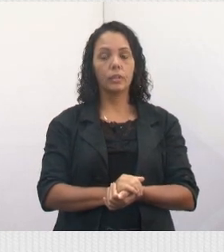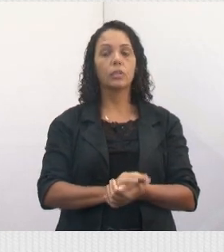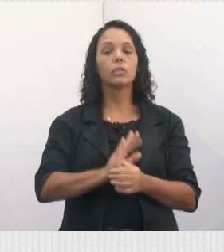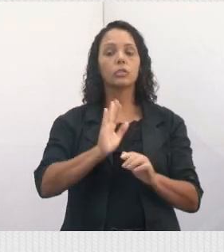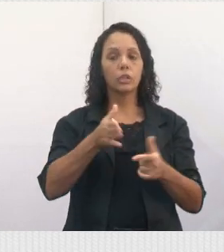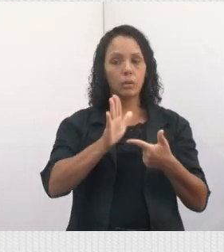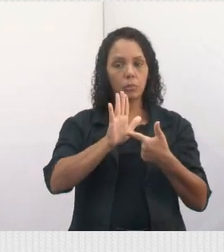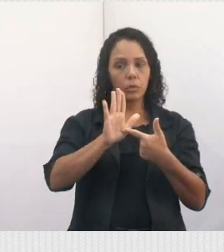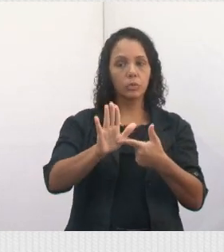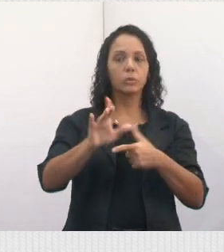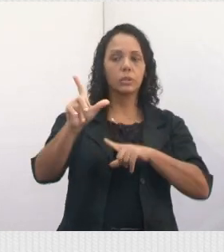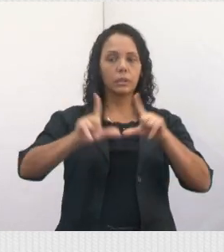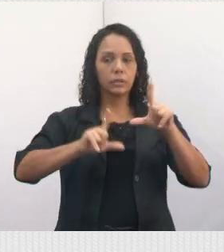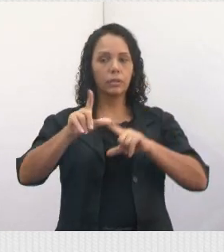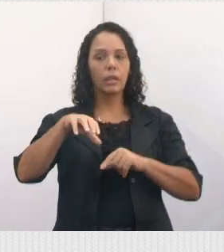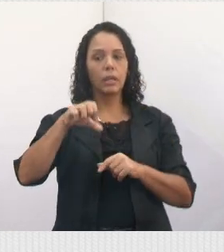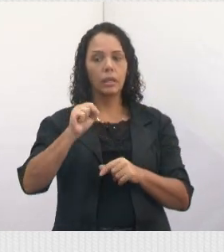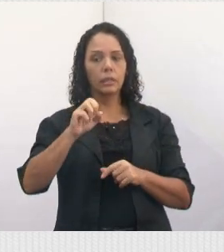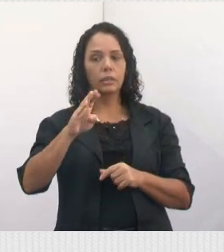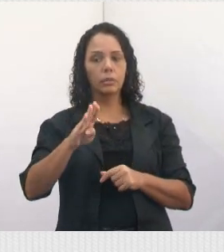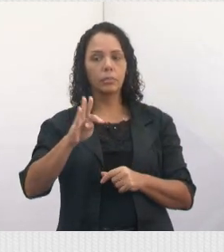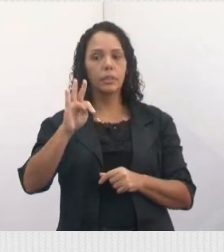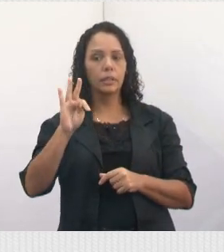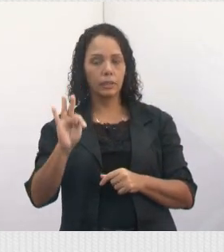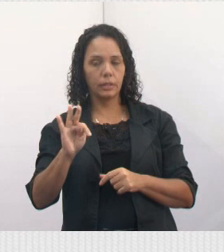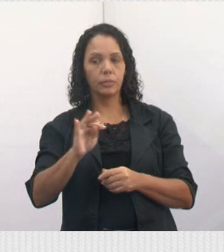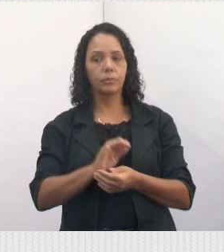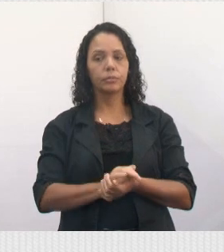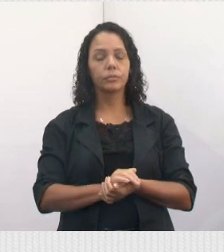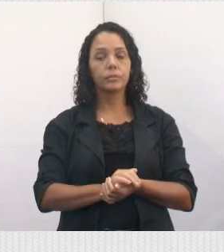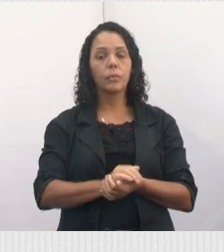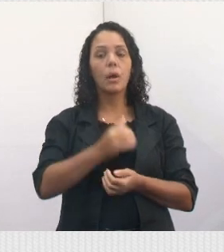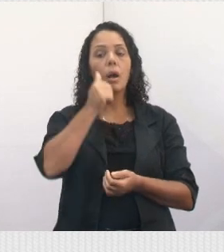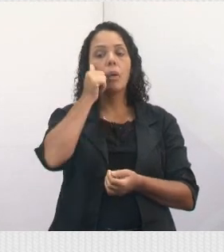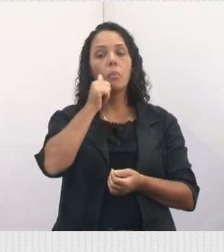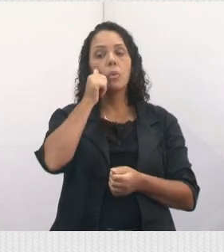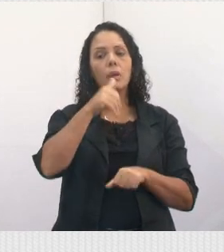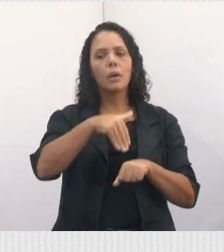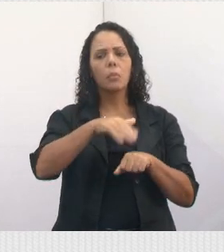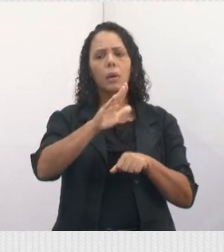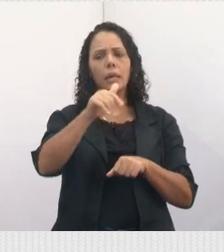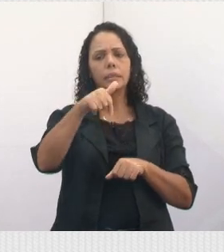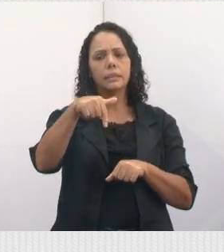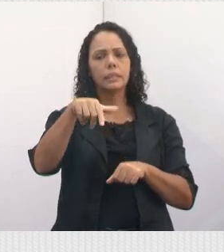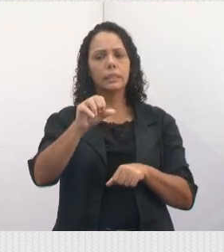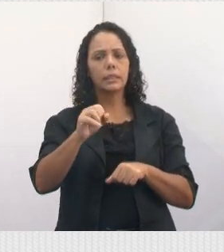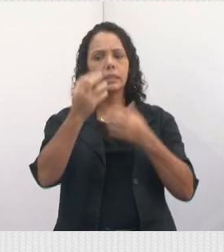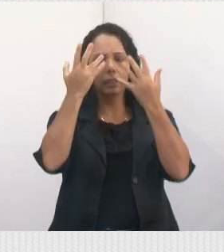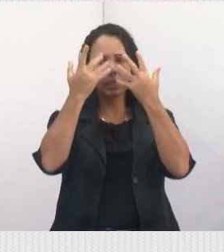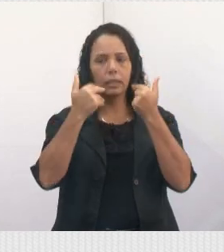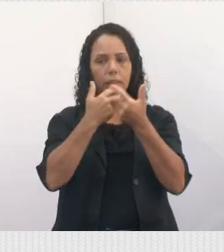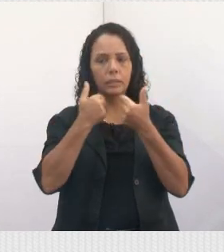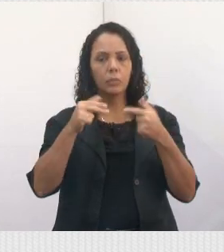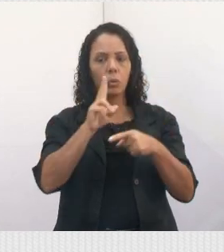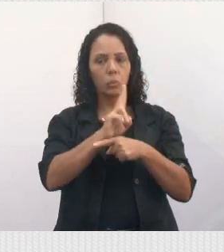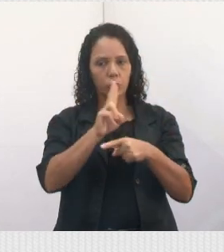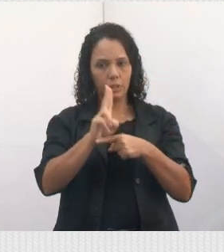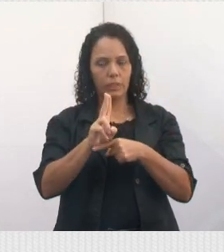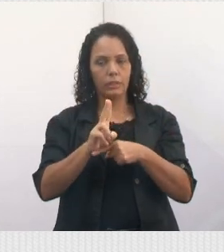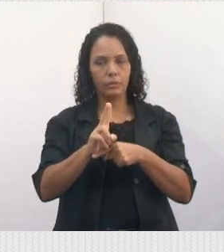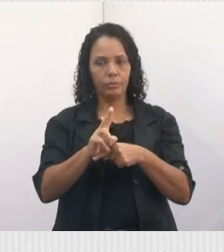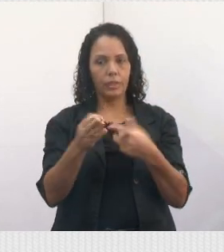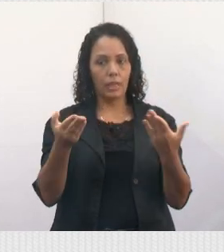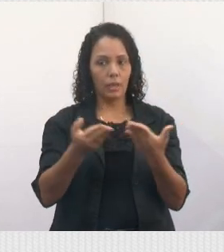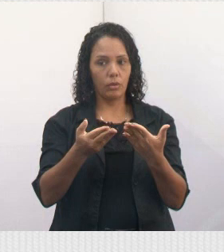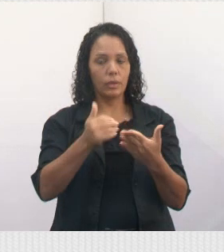SBT. Uma protetora com mais de 70 animais foi a Óbito, aqui em Jacareí. A Bete, conhecida como